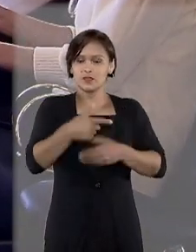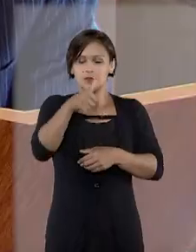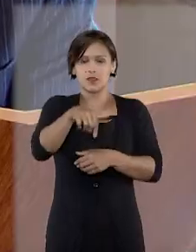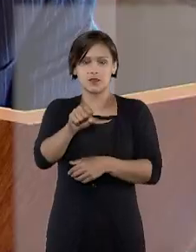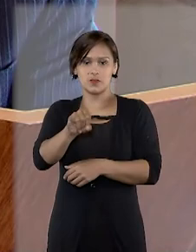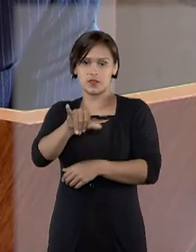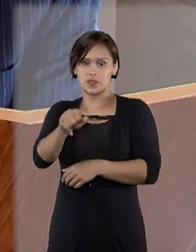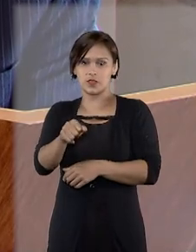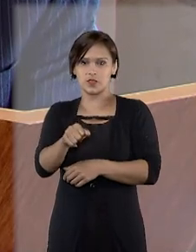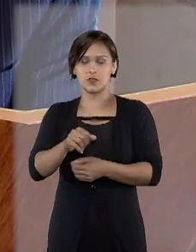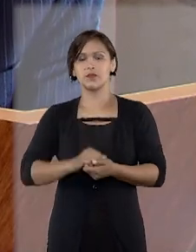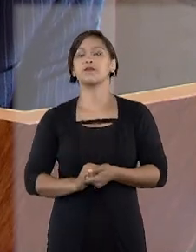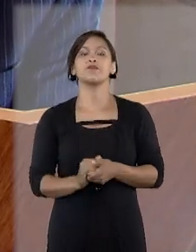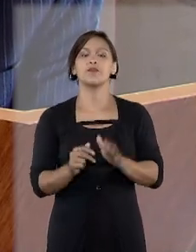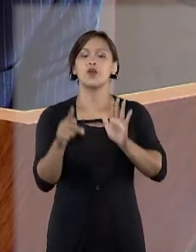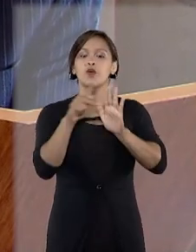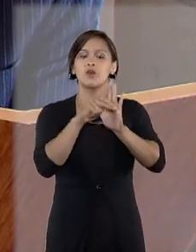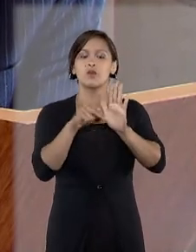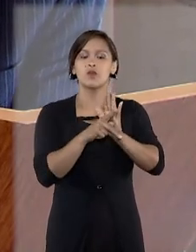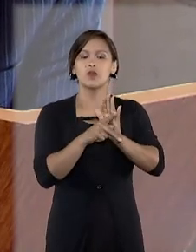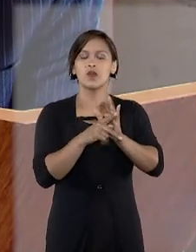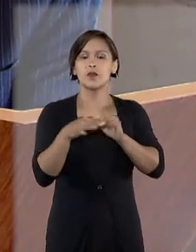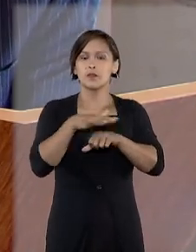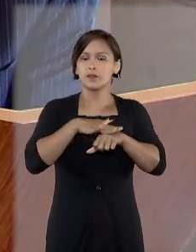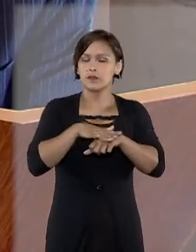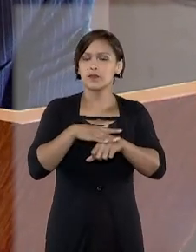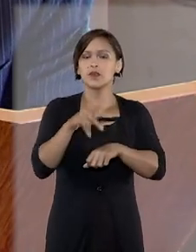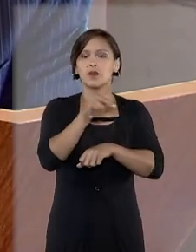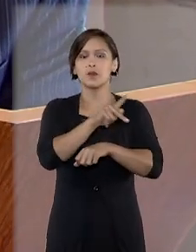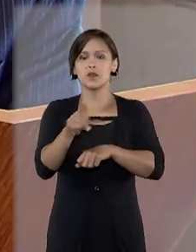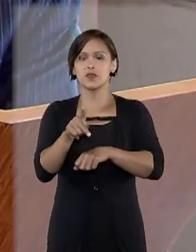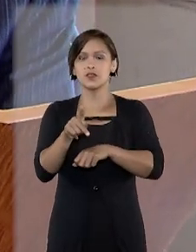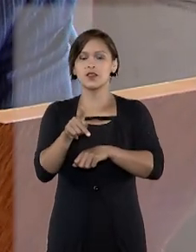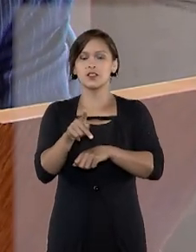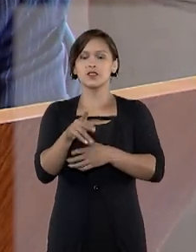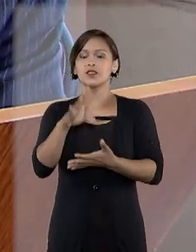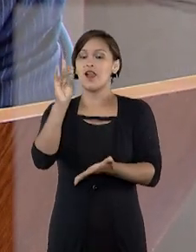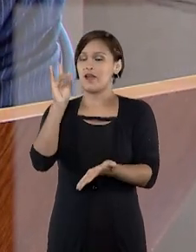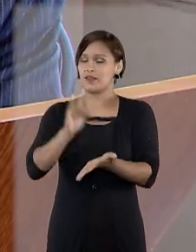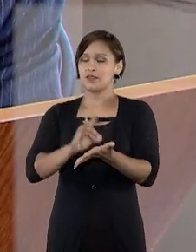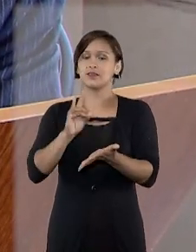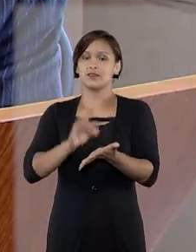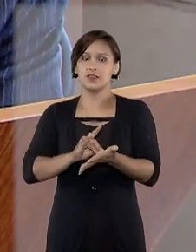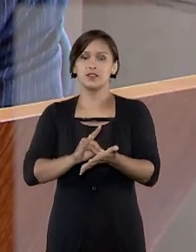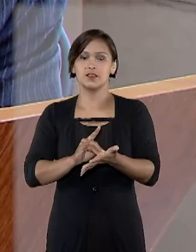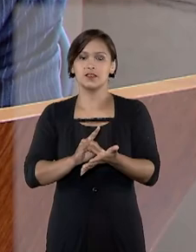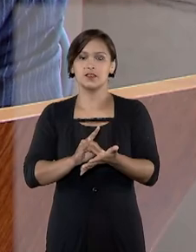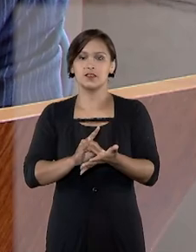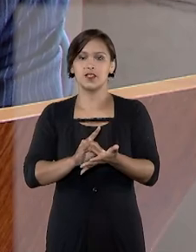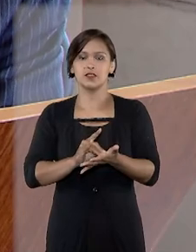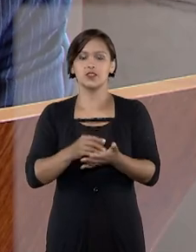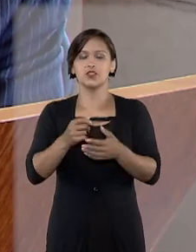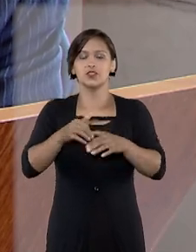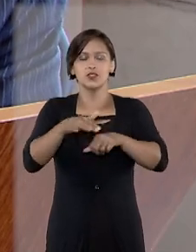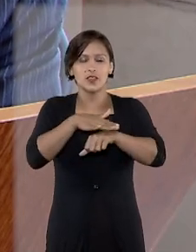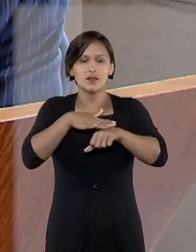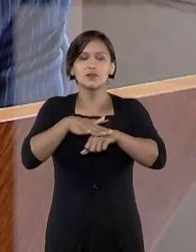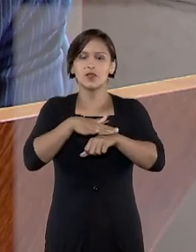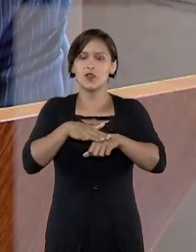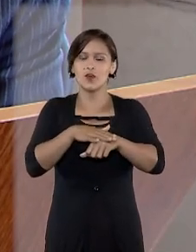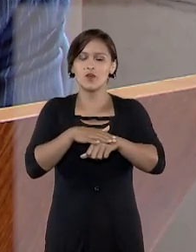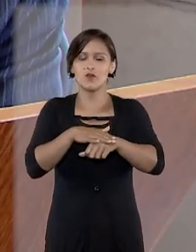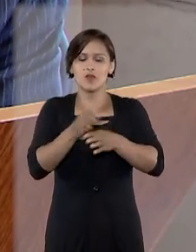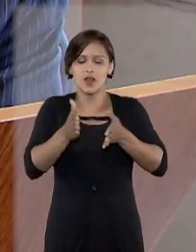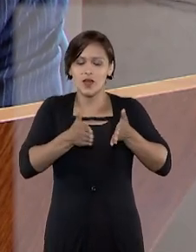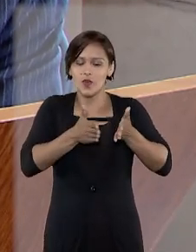tribunal. O programa Fale com o Presidente é a certeza, na verdade, de que o diálogo é o